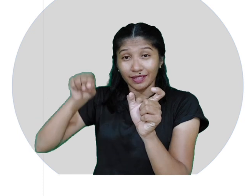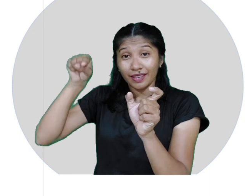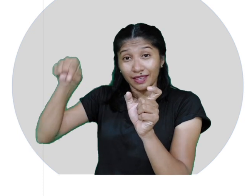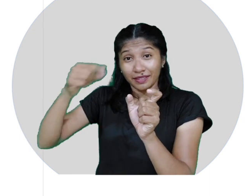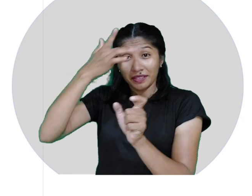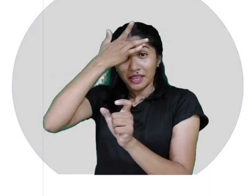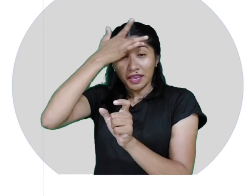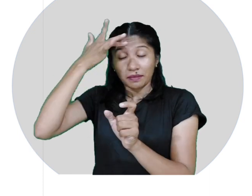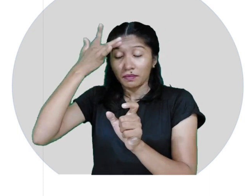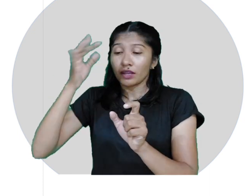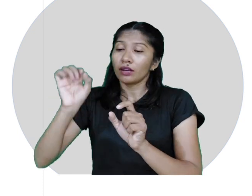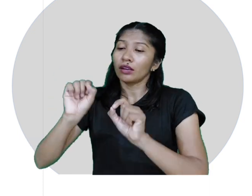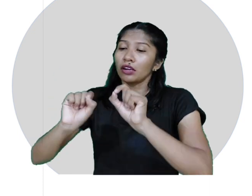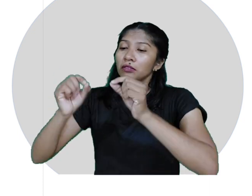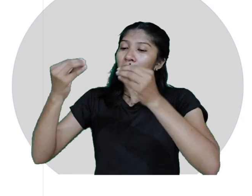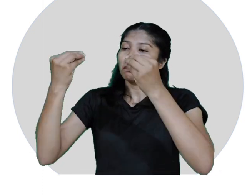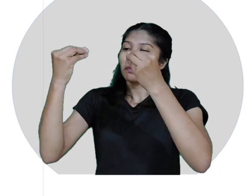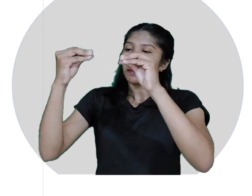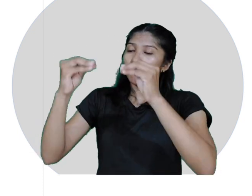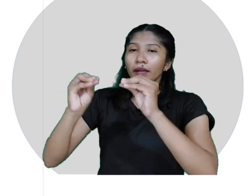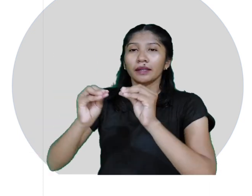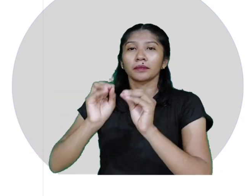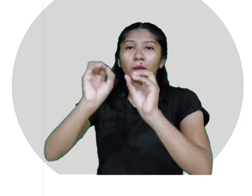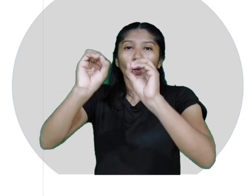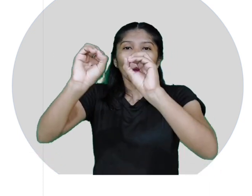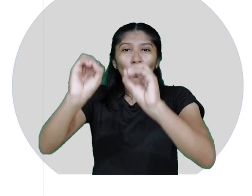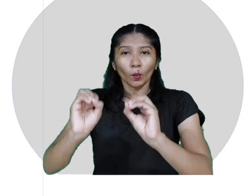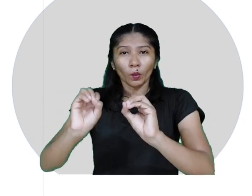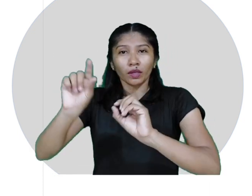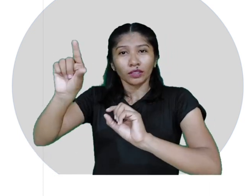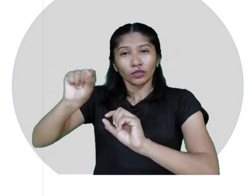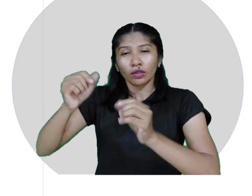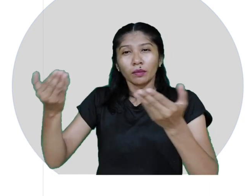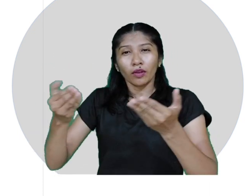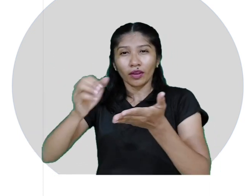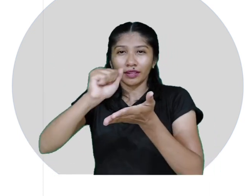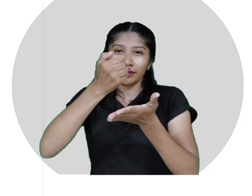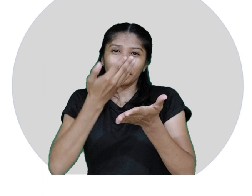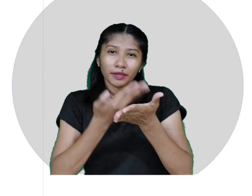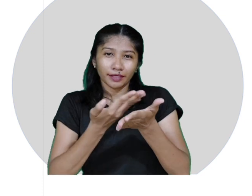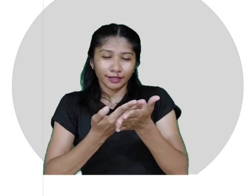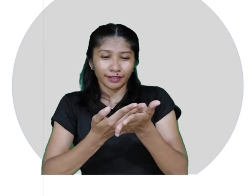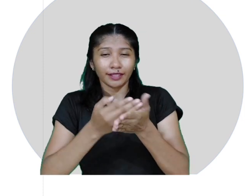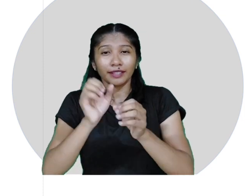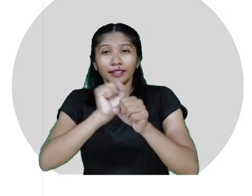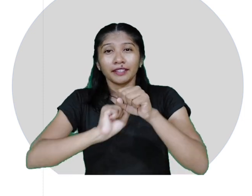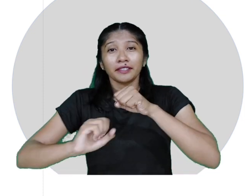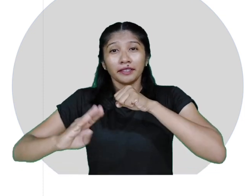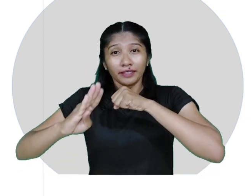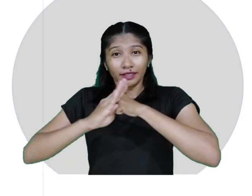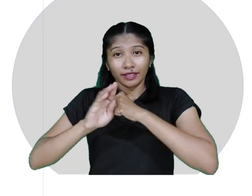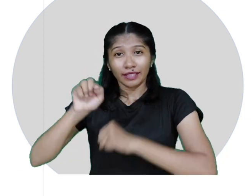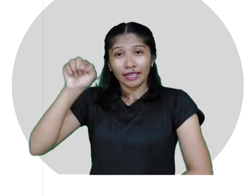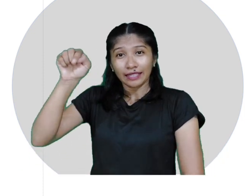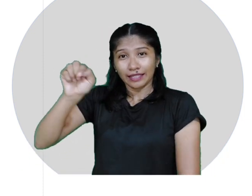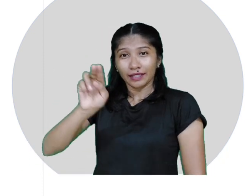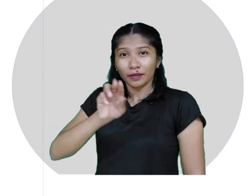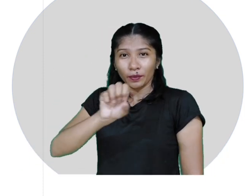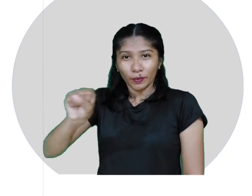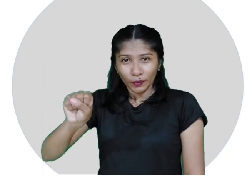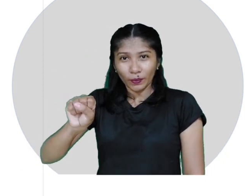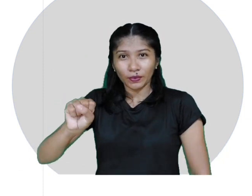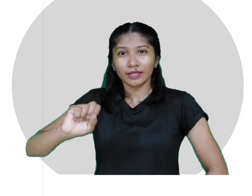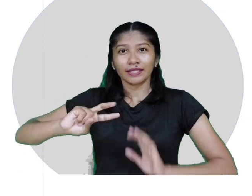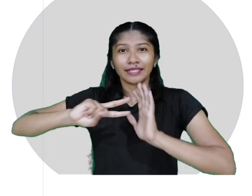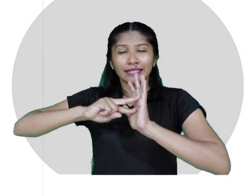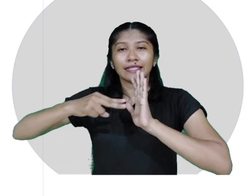inseridos os substantivos neutros. Escolhemos para esta ocasião o substantivo corno, us, que significa